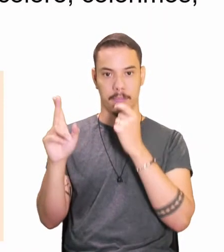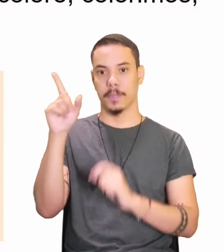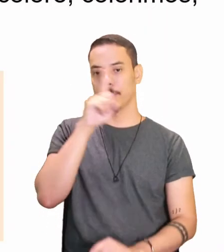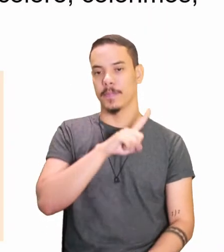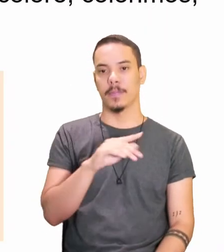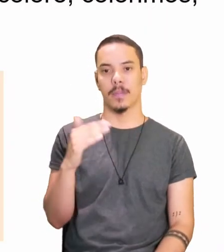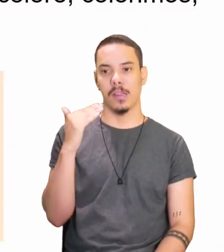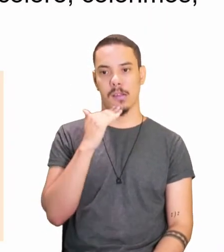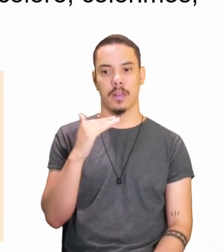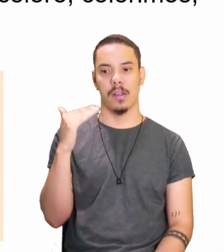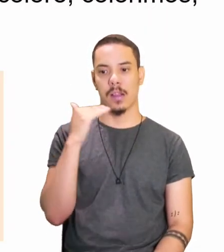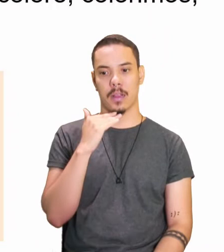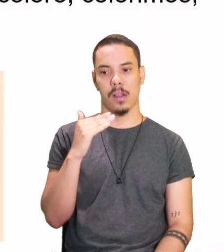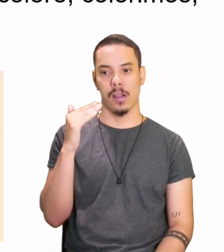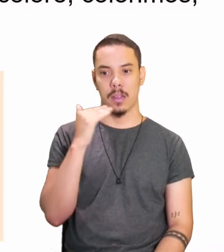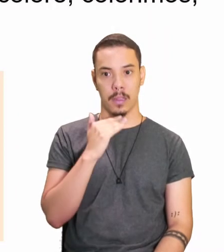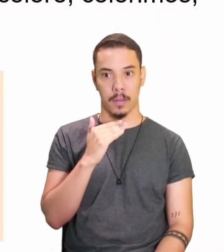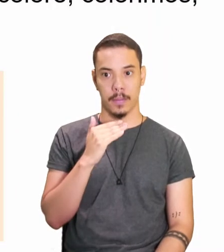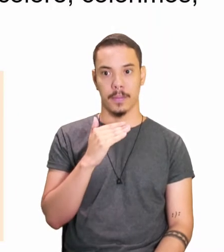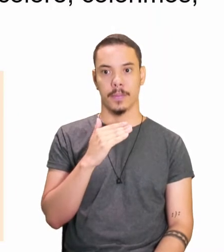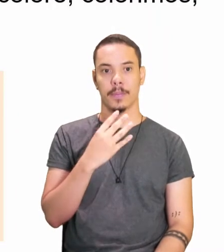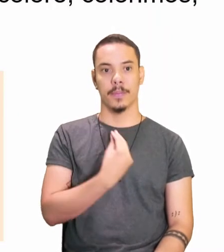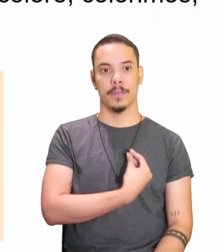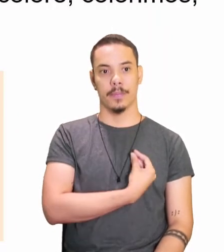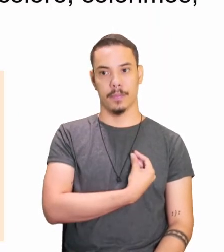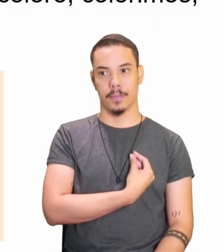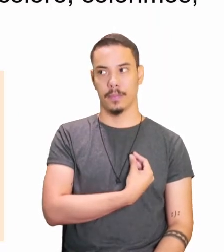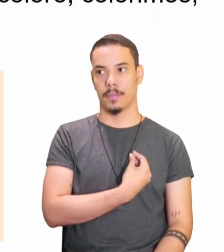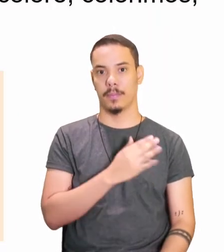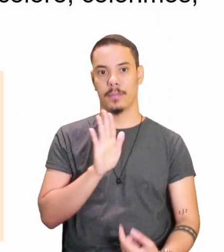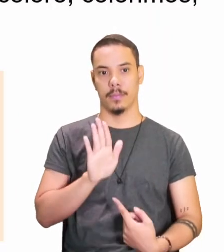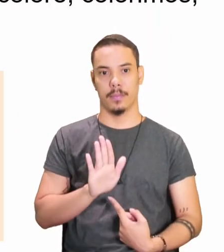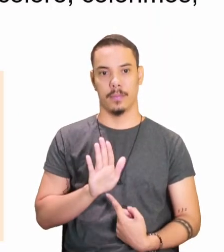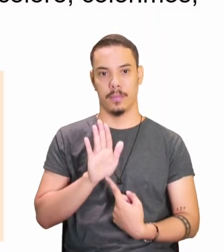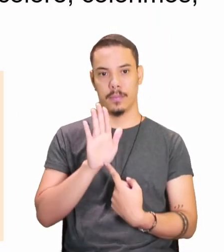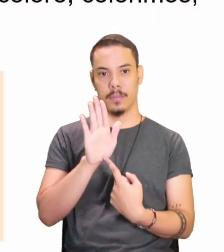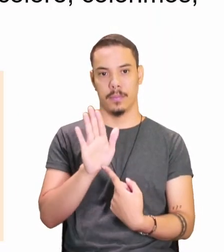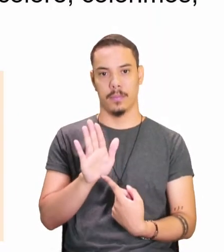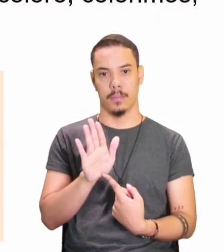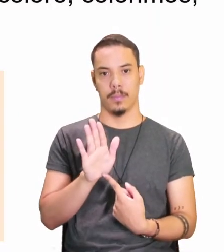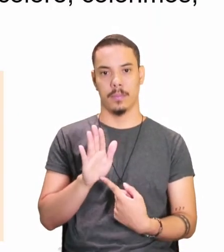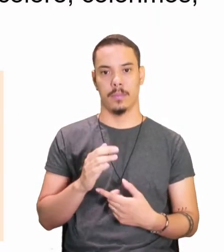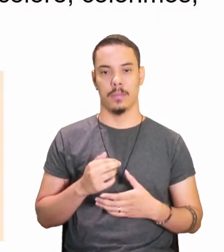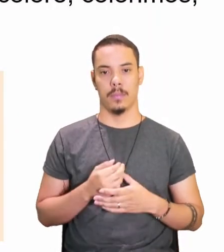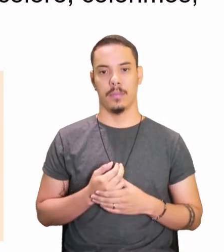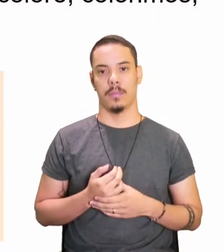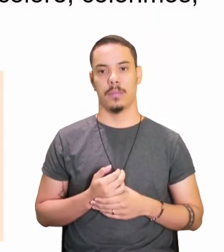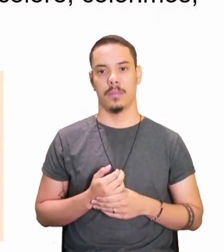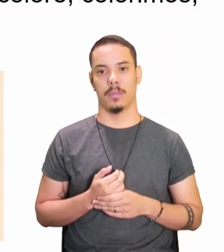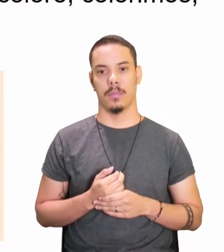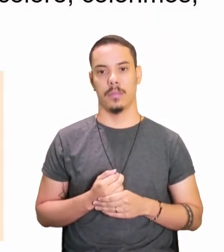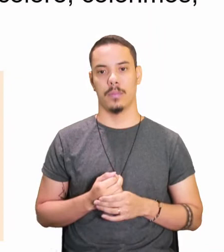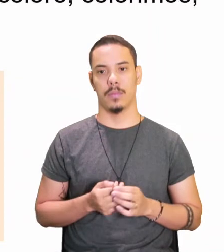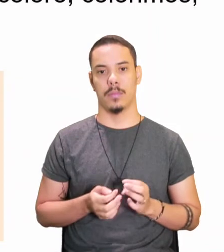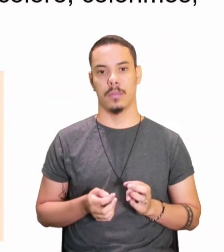ou defectivo, no presente do indicativo, preste atenção,